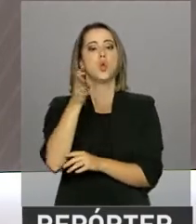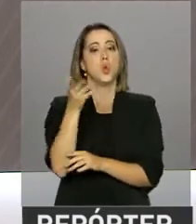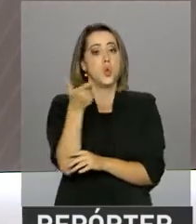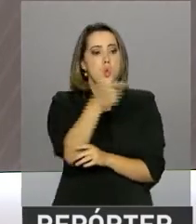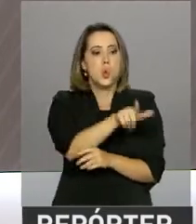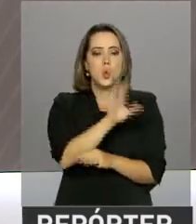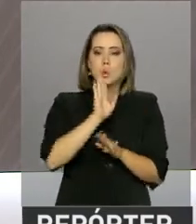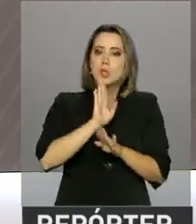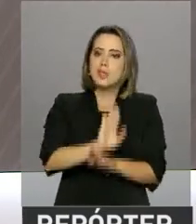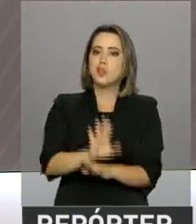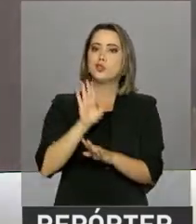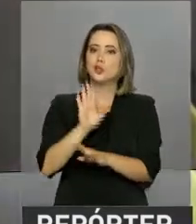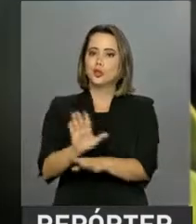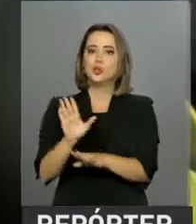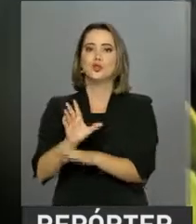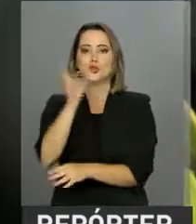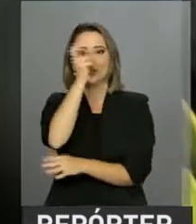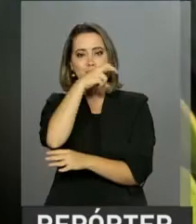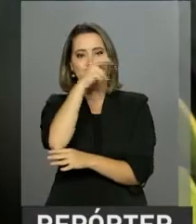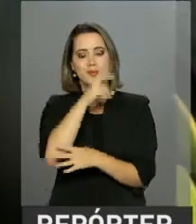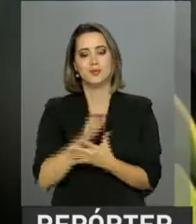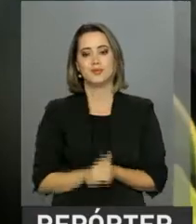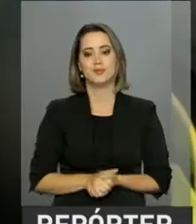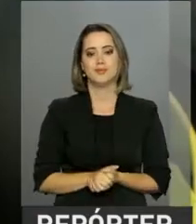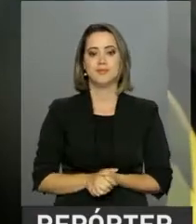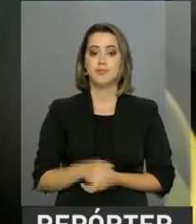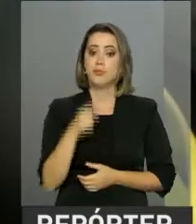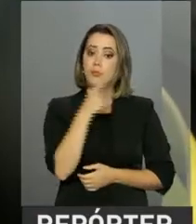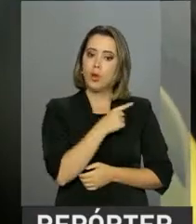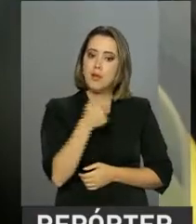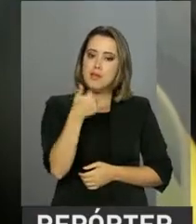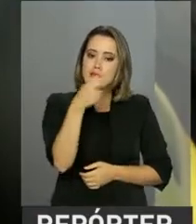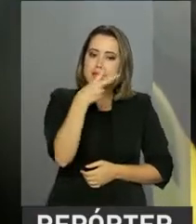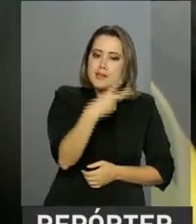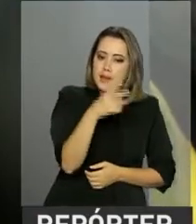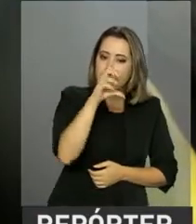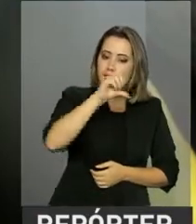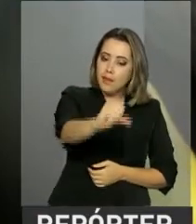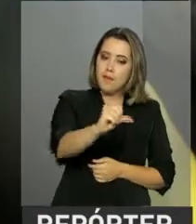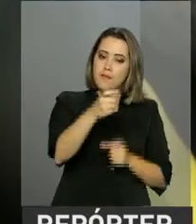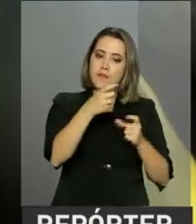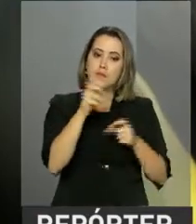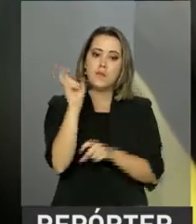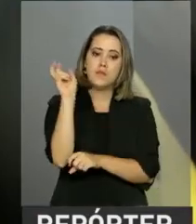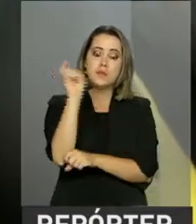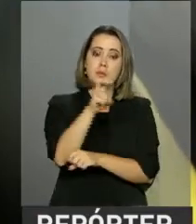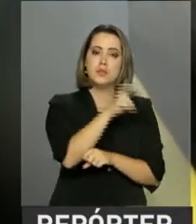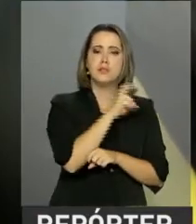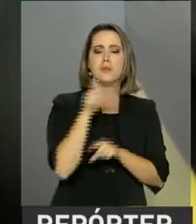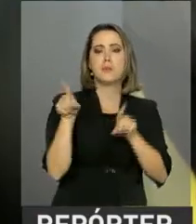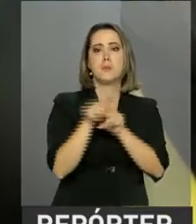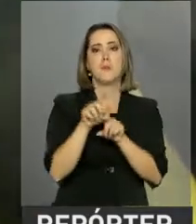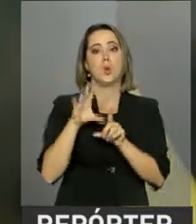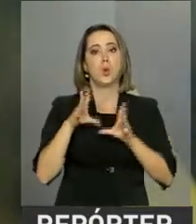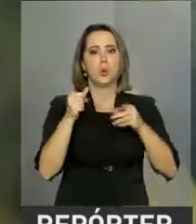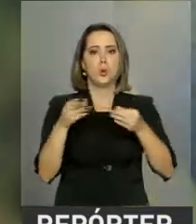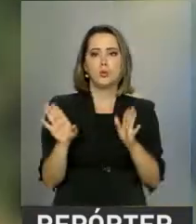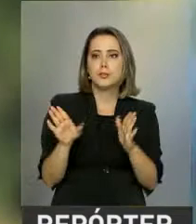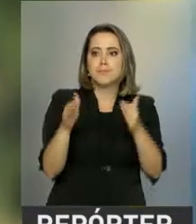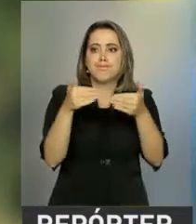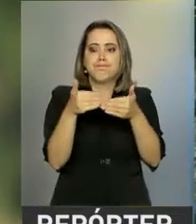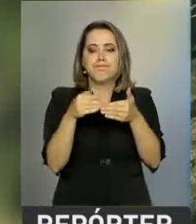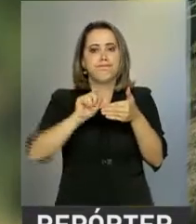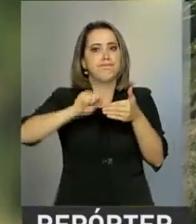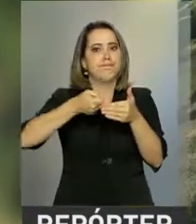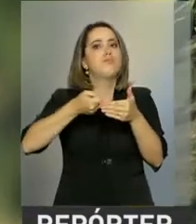ajudar na recuperação. São 129 exemplares, todos em cativeiro. O Instituto Chico